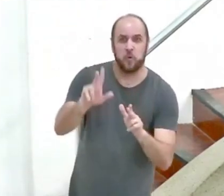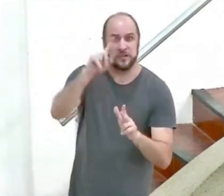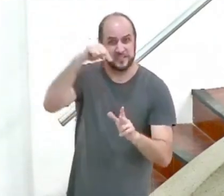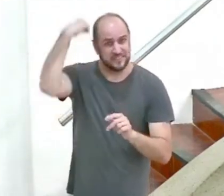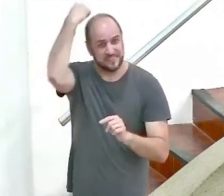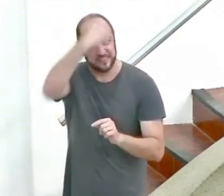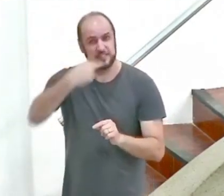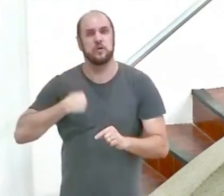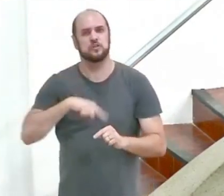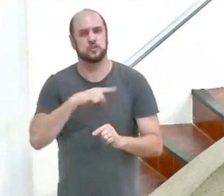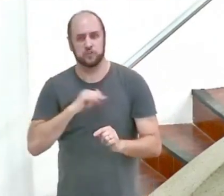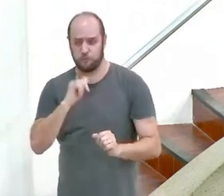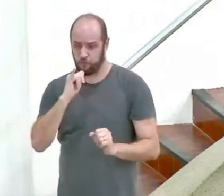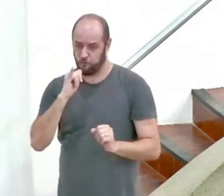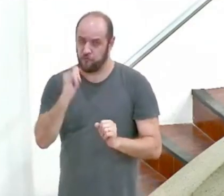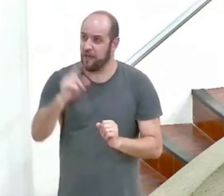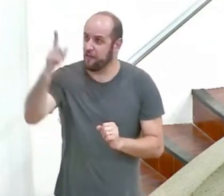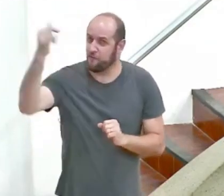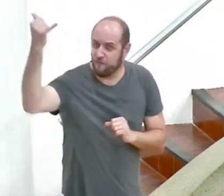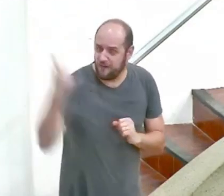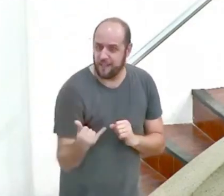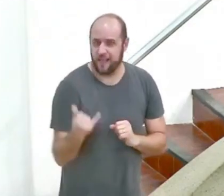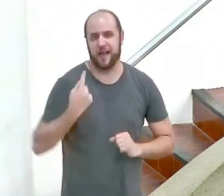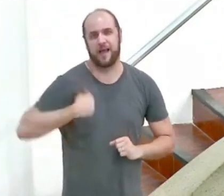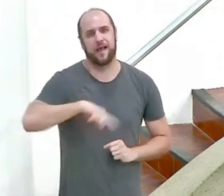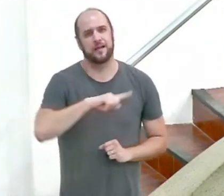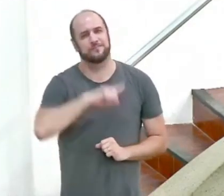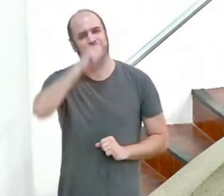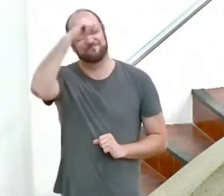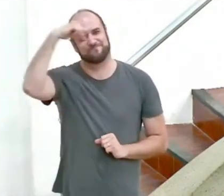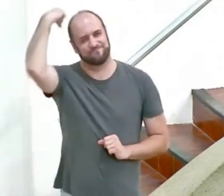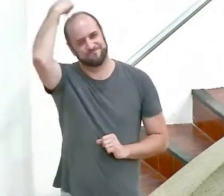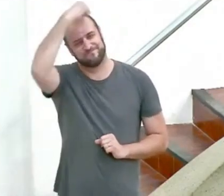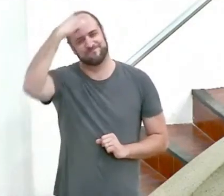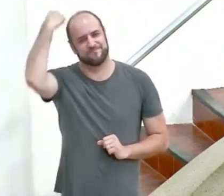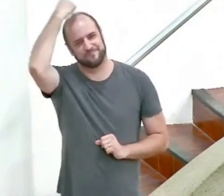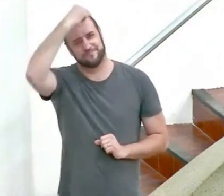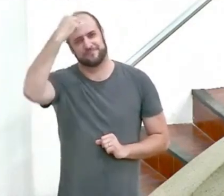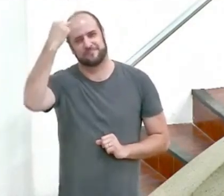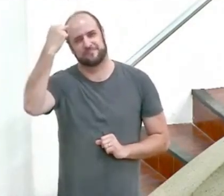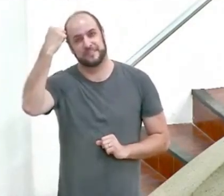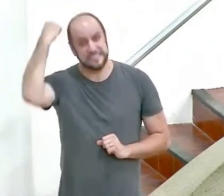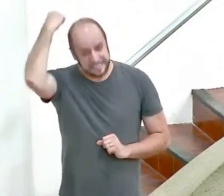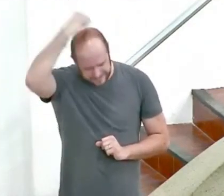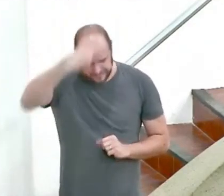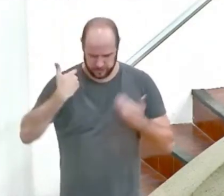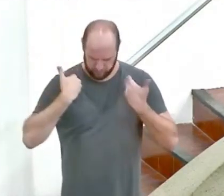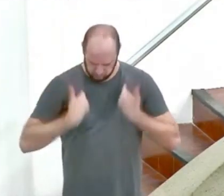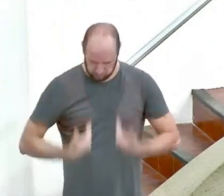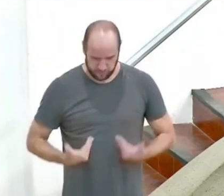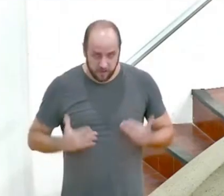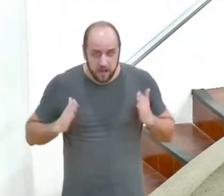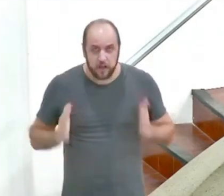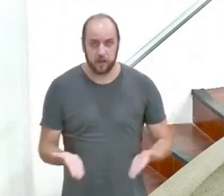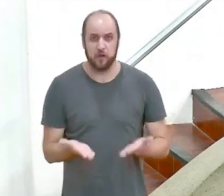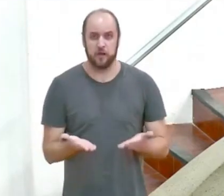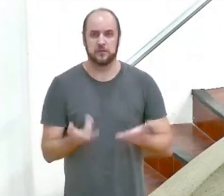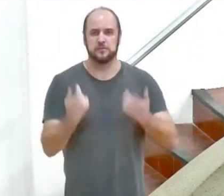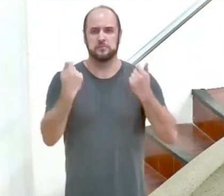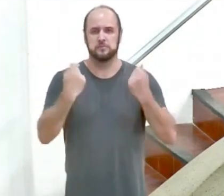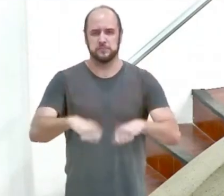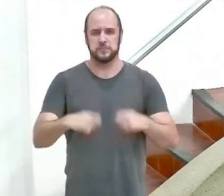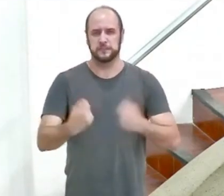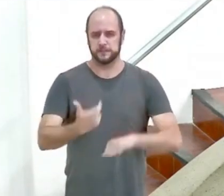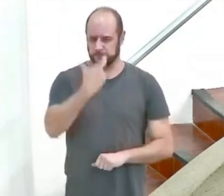declarados santos e como santos que somos devemos agir